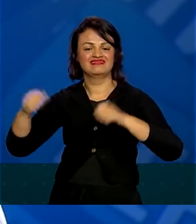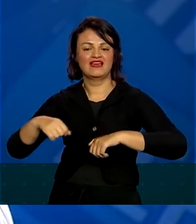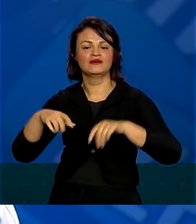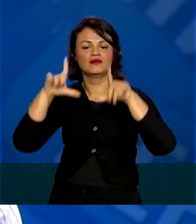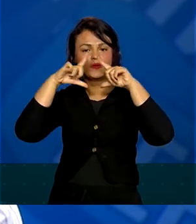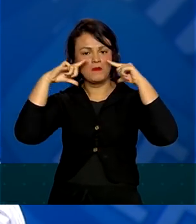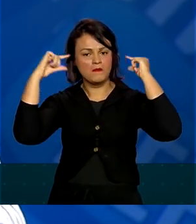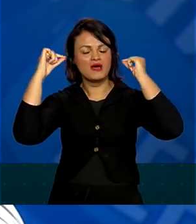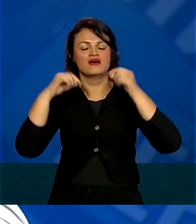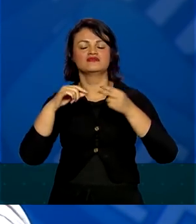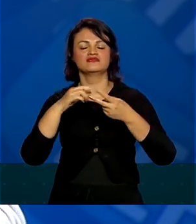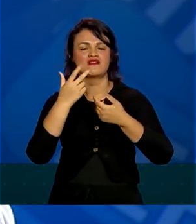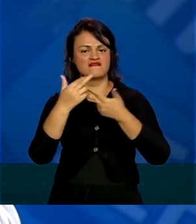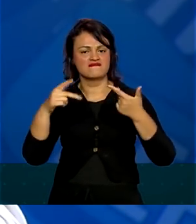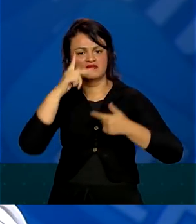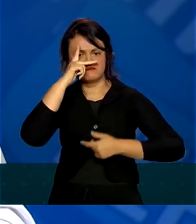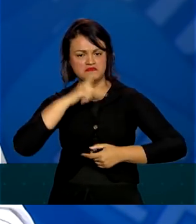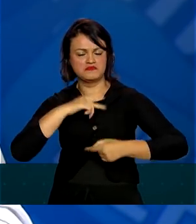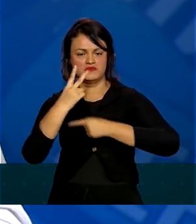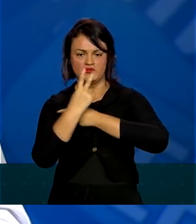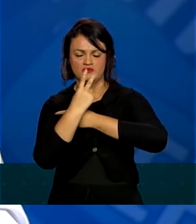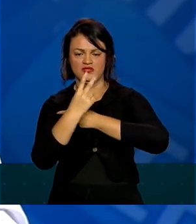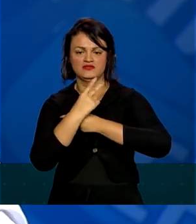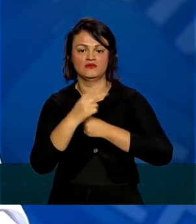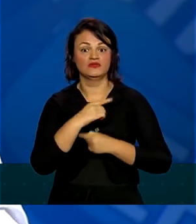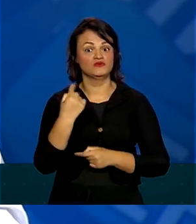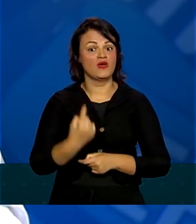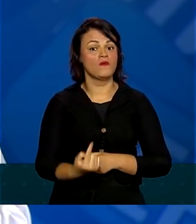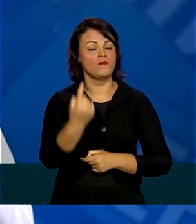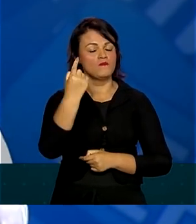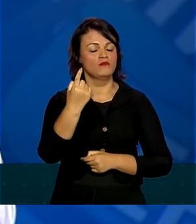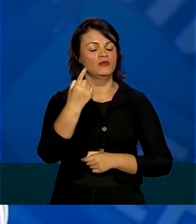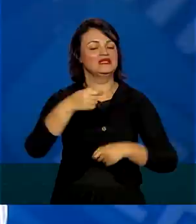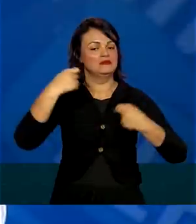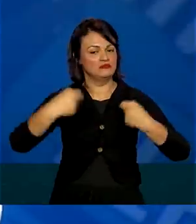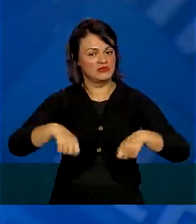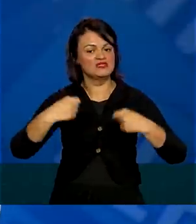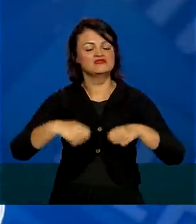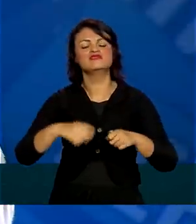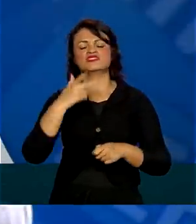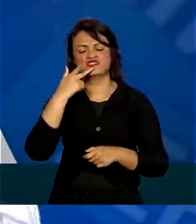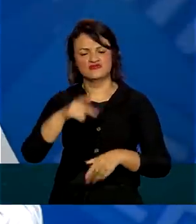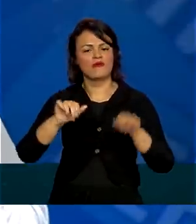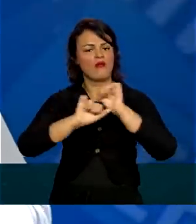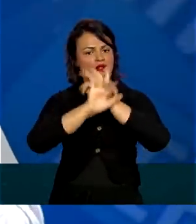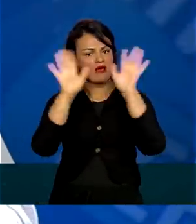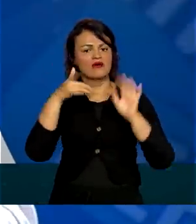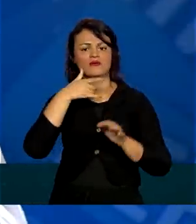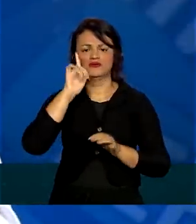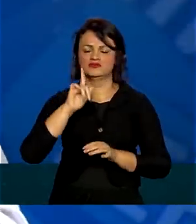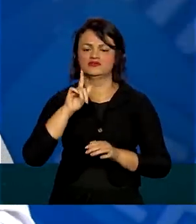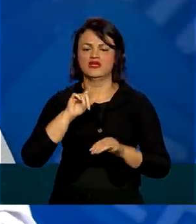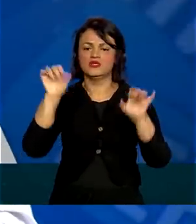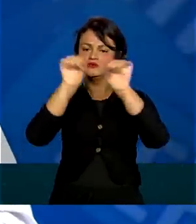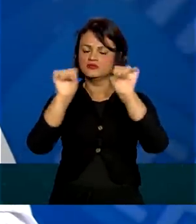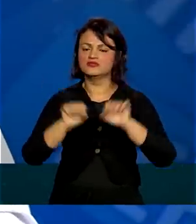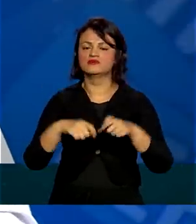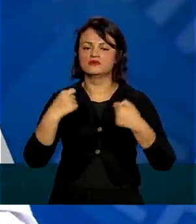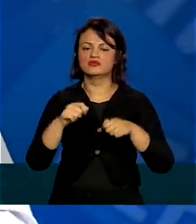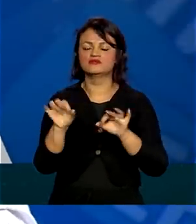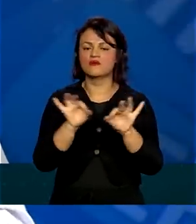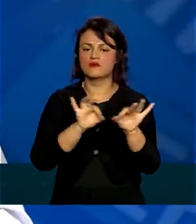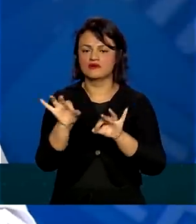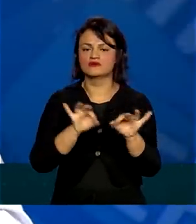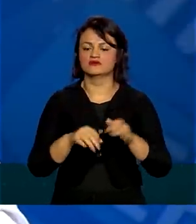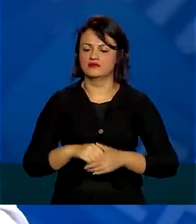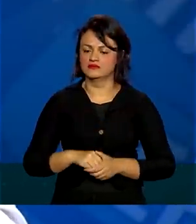máscaras, possam ter equipamentos. Essa é uma das condições que a gente sempre colocou muito claro que o nosso sistema precisa organizar.